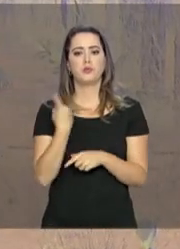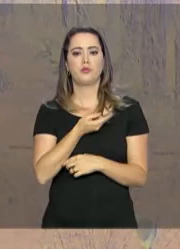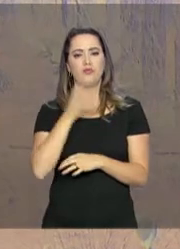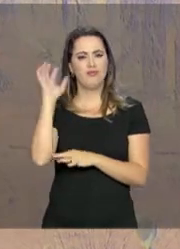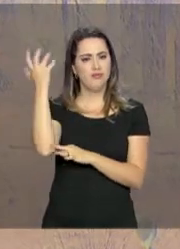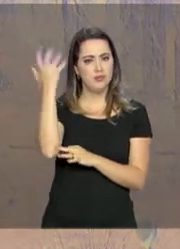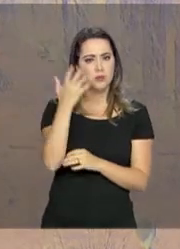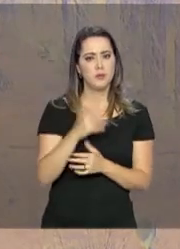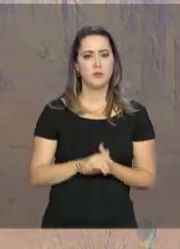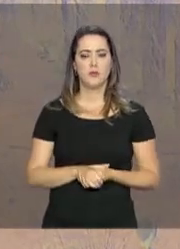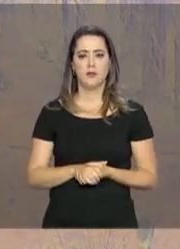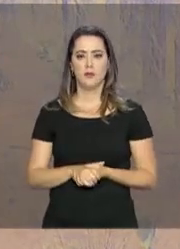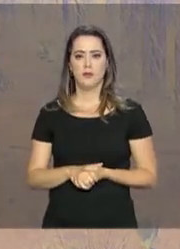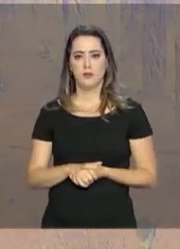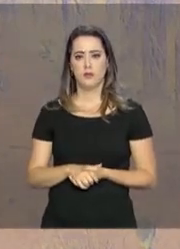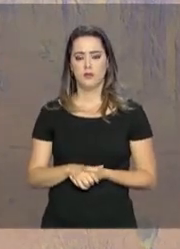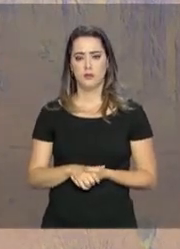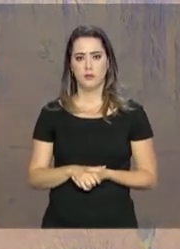florestas de hoje.